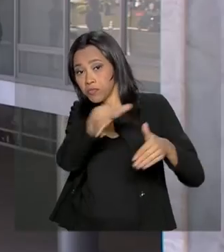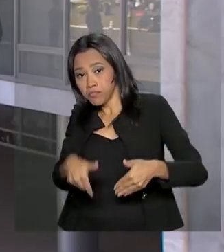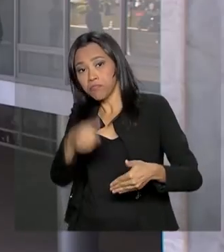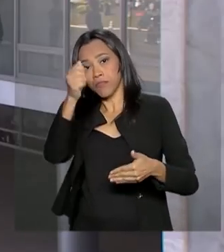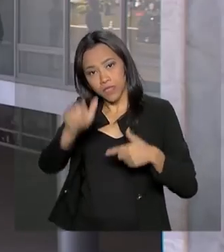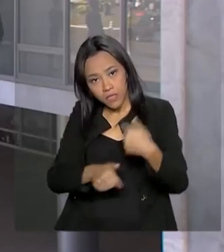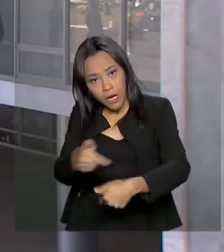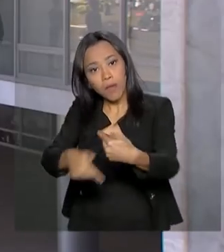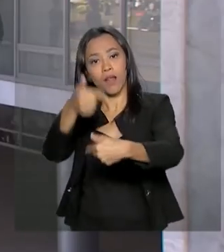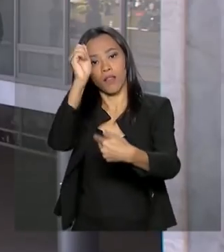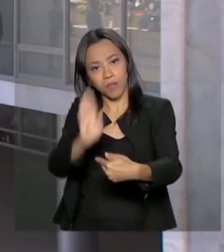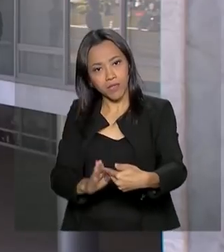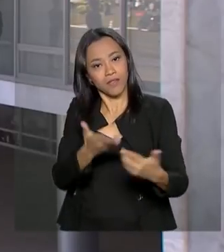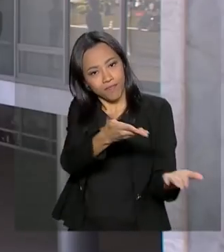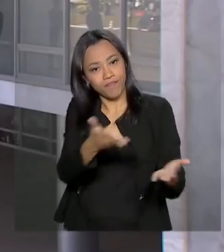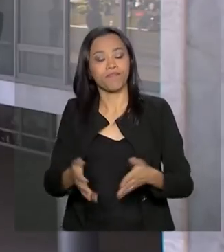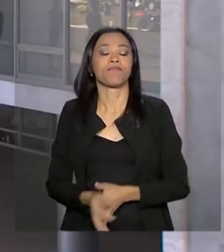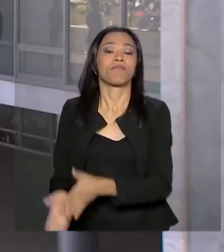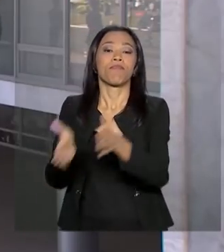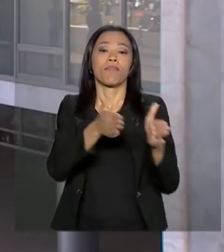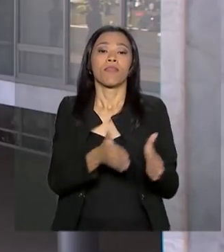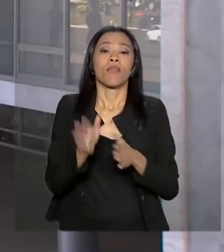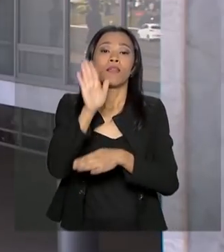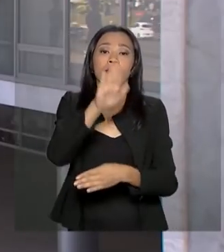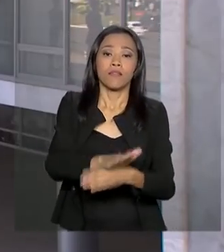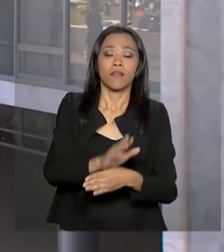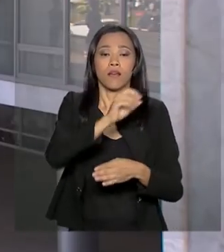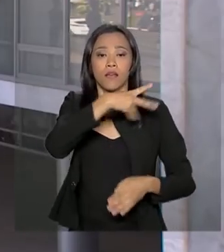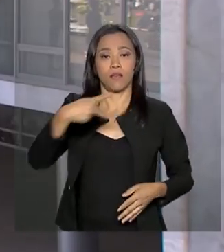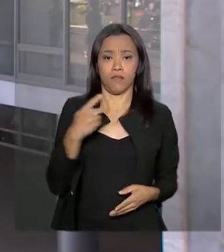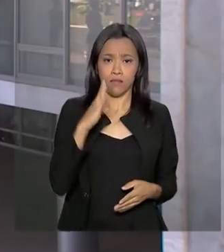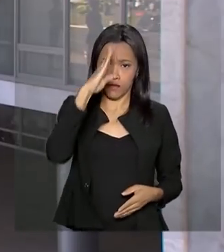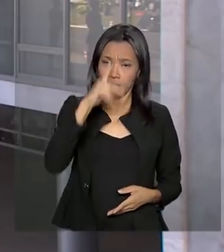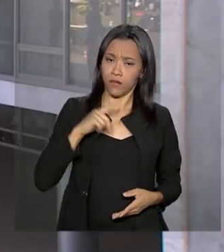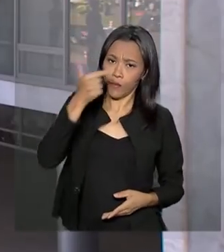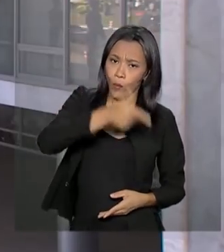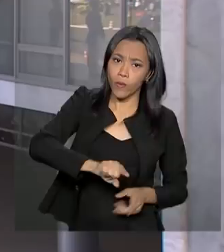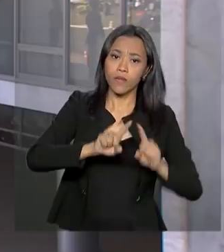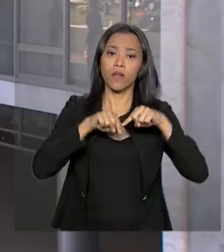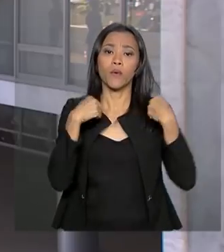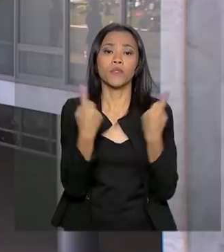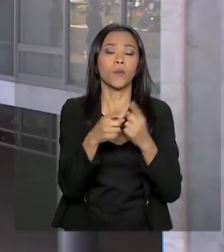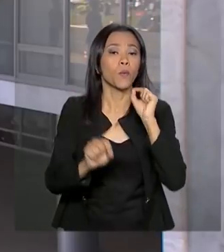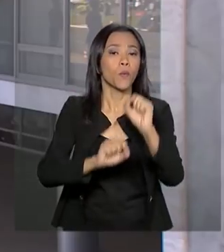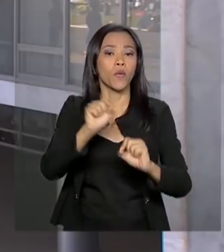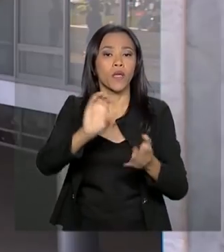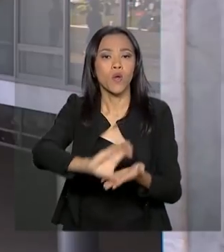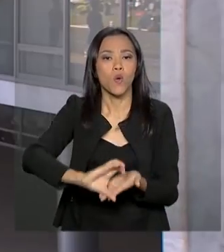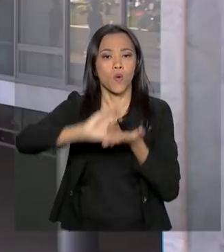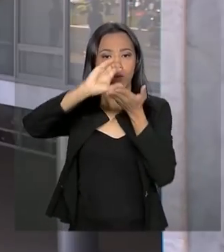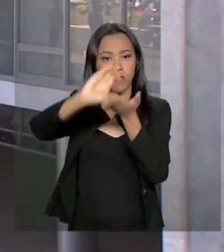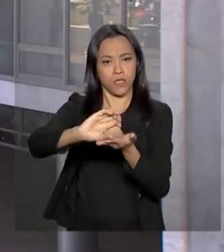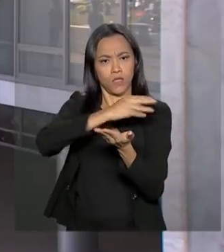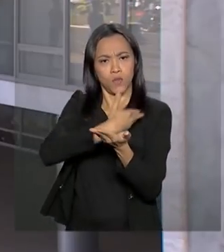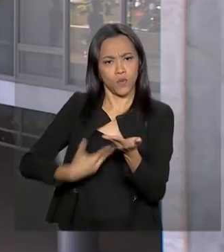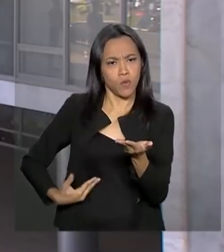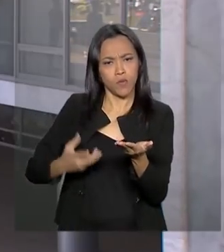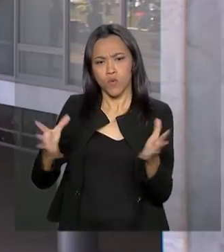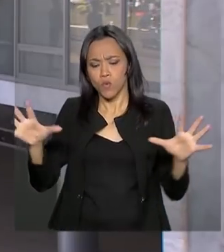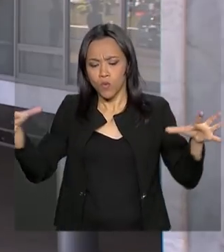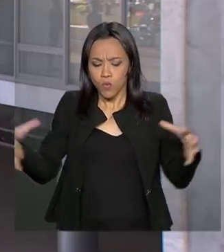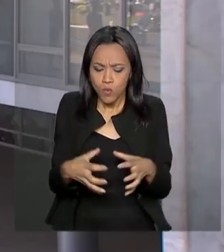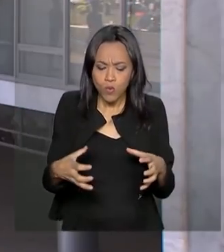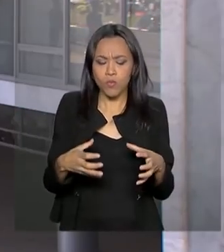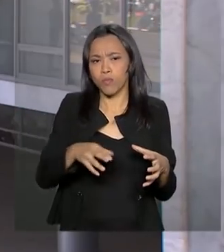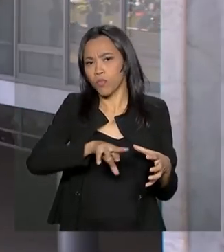no Brasil. Bom, e na parte da tarde, o presidente Bolsonaro participa de mais uma reunião do Conselho de Governo. O grupo, formado por todos os